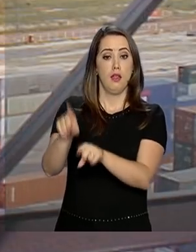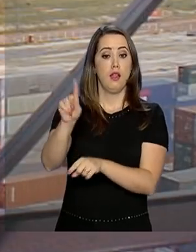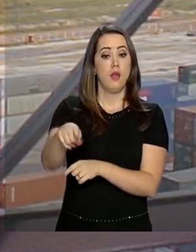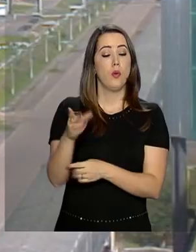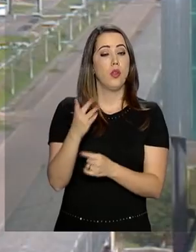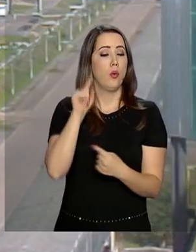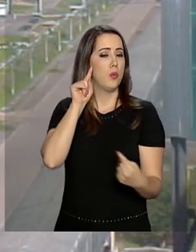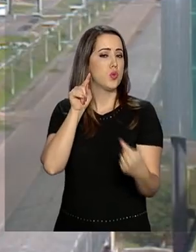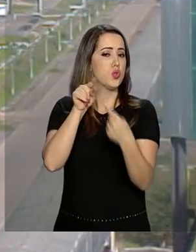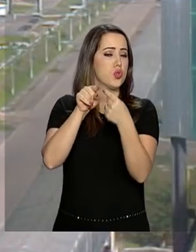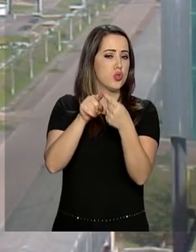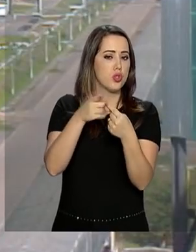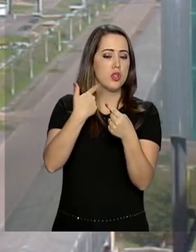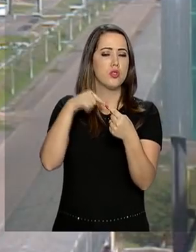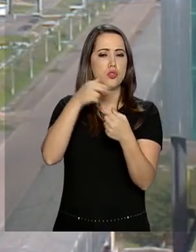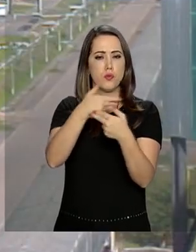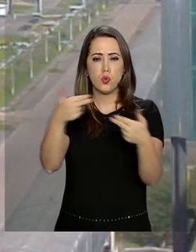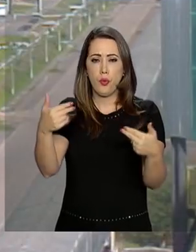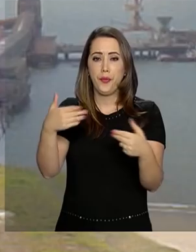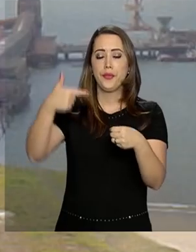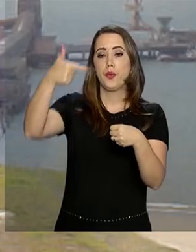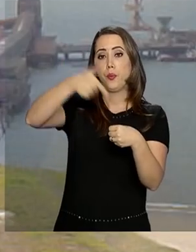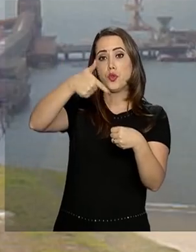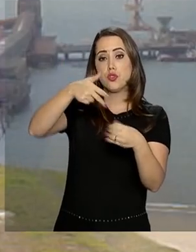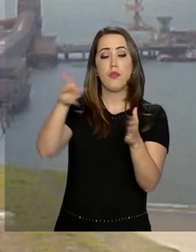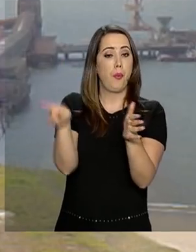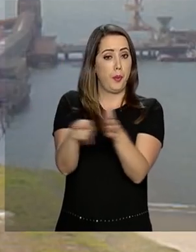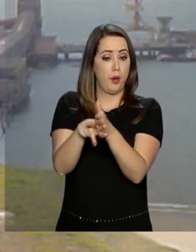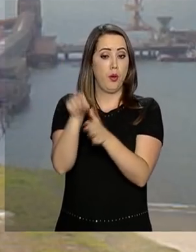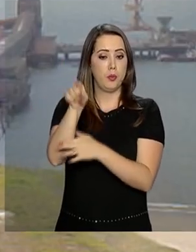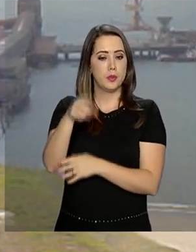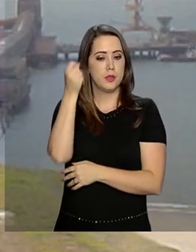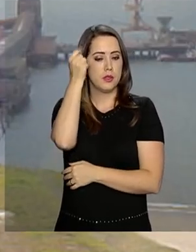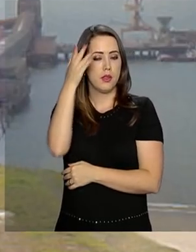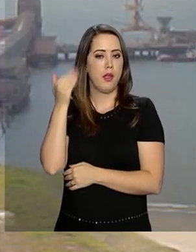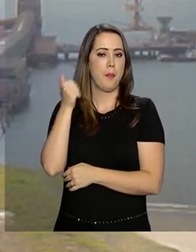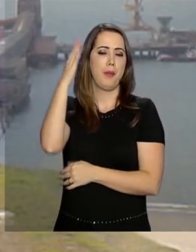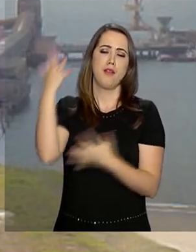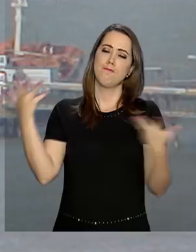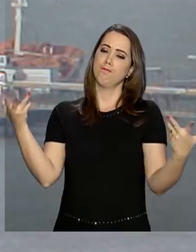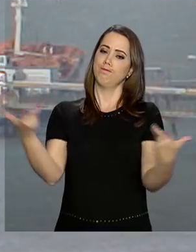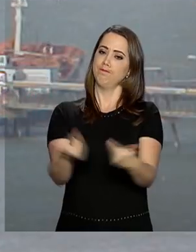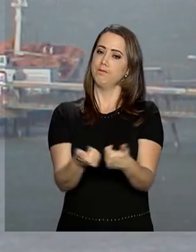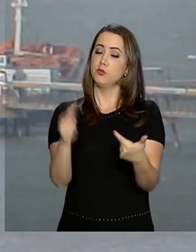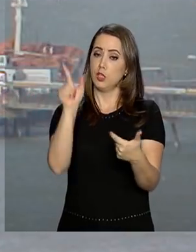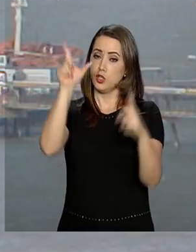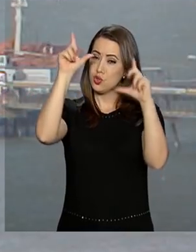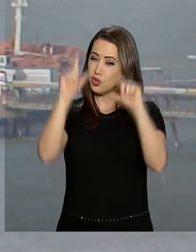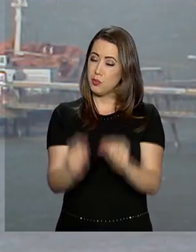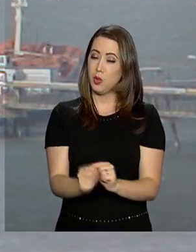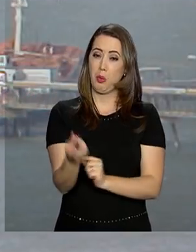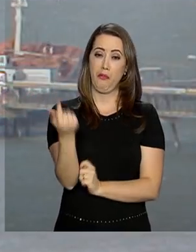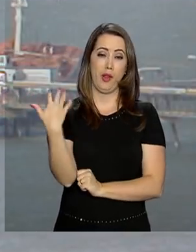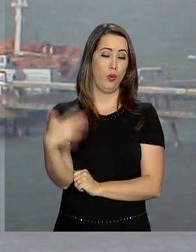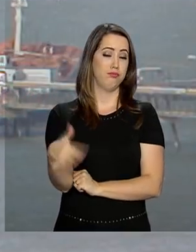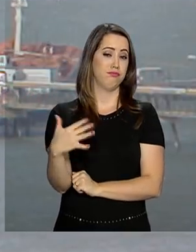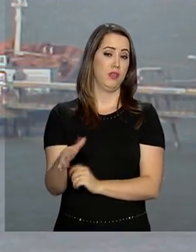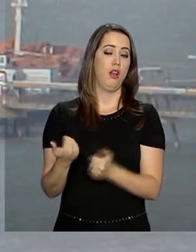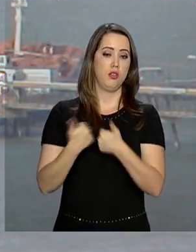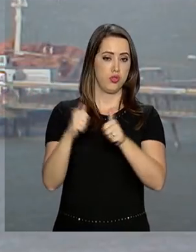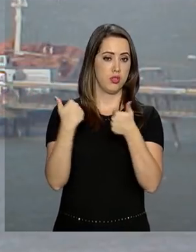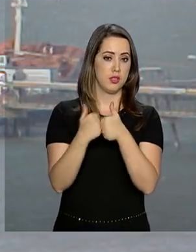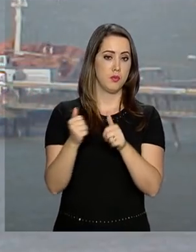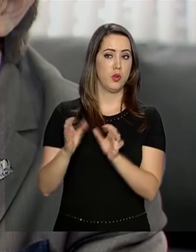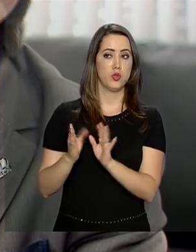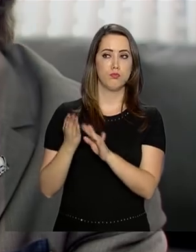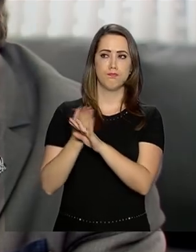à armazenagem e transbordo de combustíveis. A ideia é trazer mais eficiência e reduzir os custos de transporte para